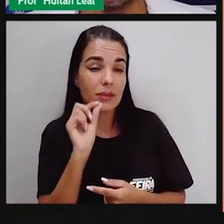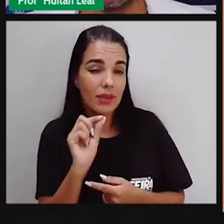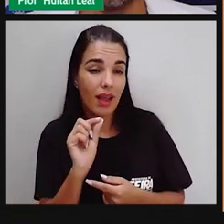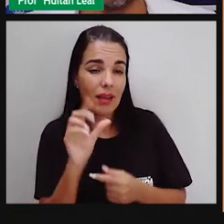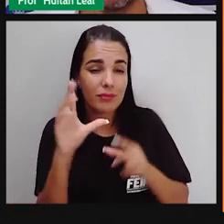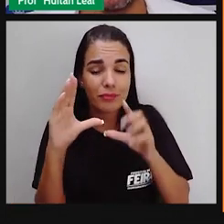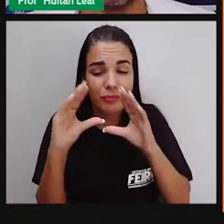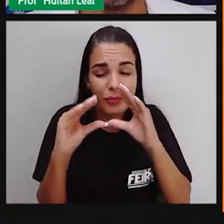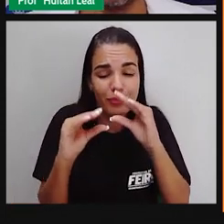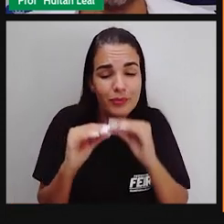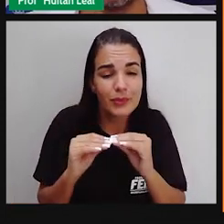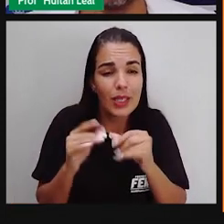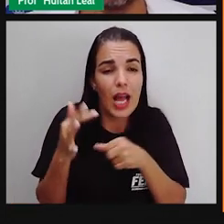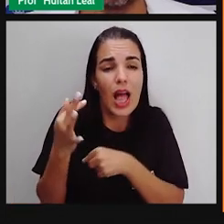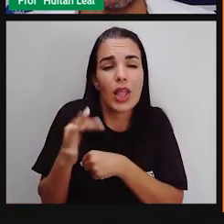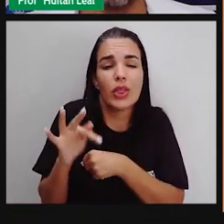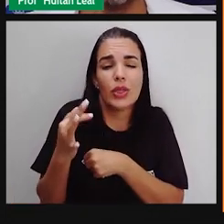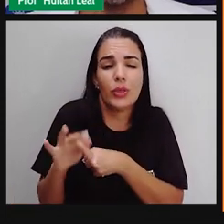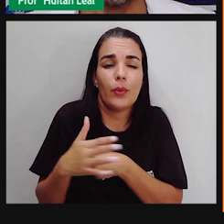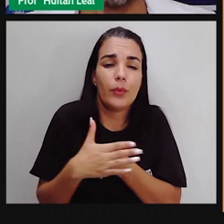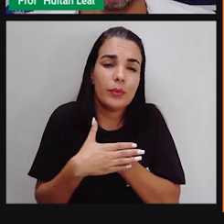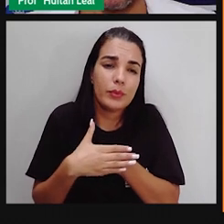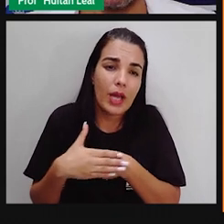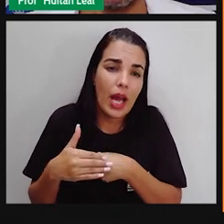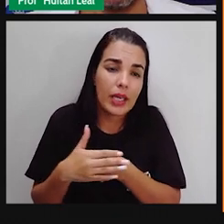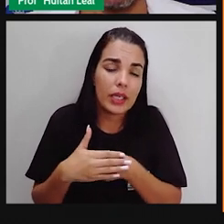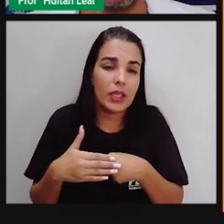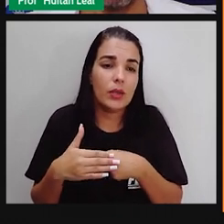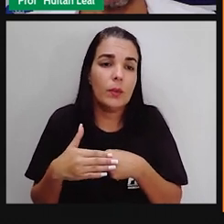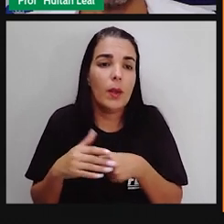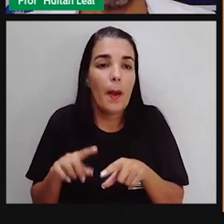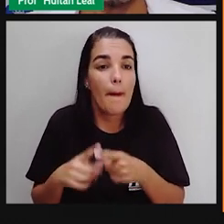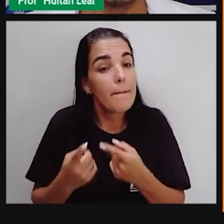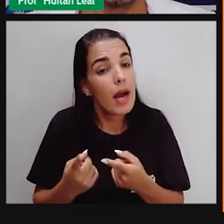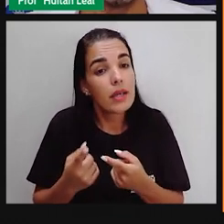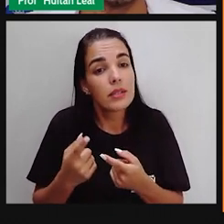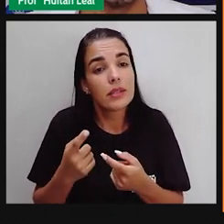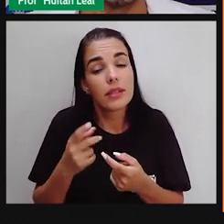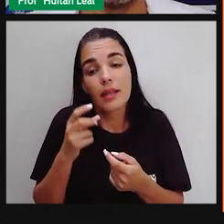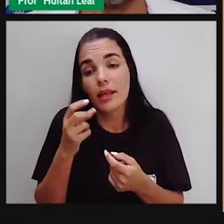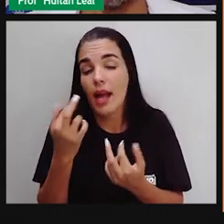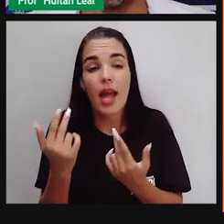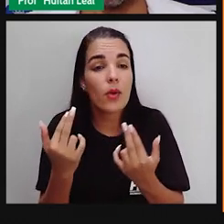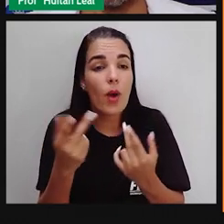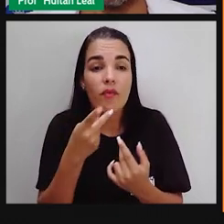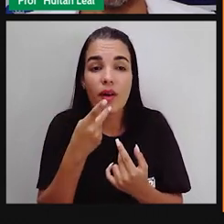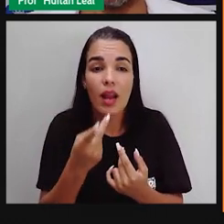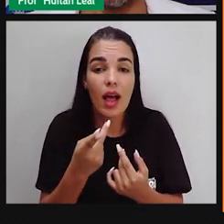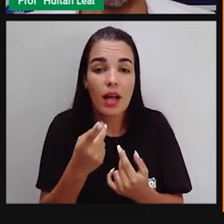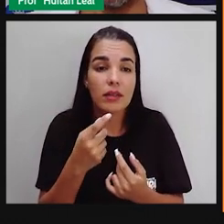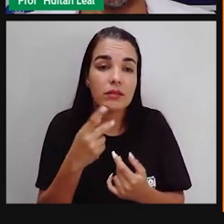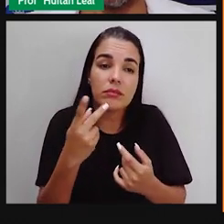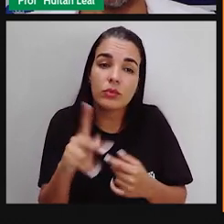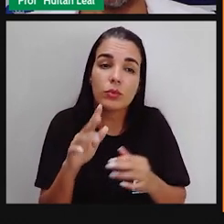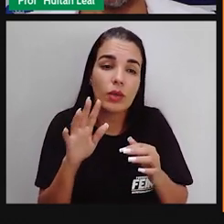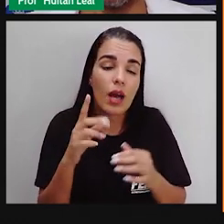está amenizando a frase para não causar muito impacto, para não causar um choque em quem está ouvindo.